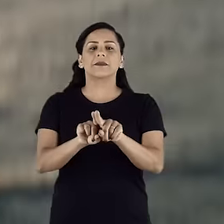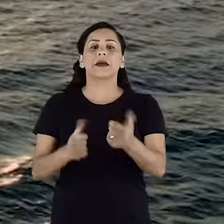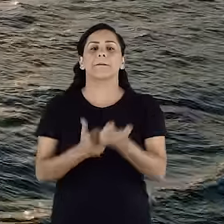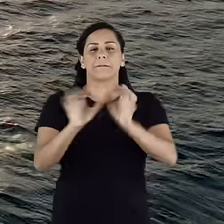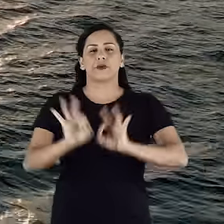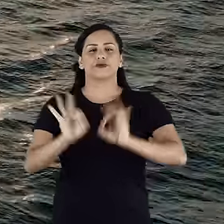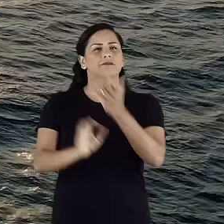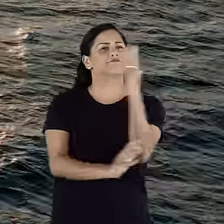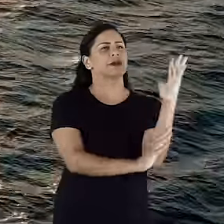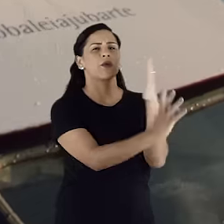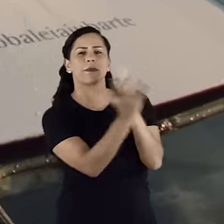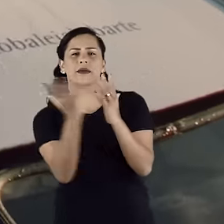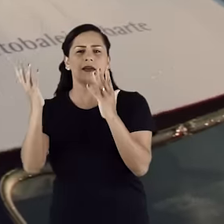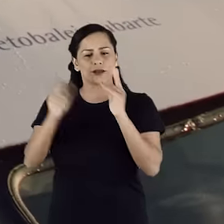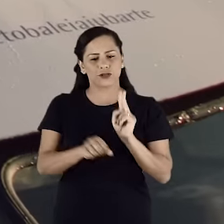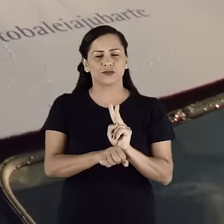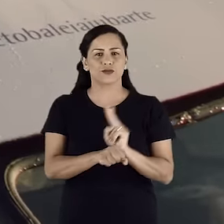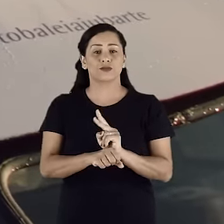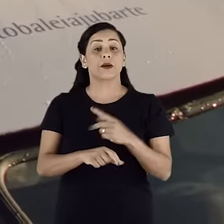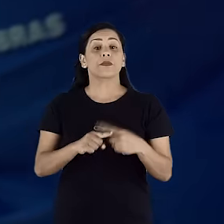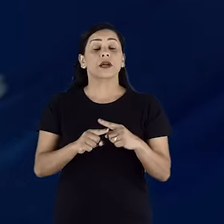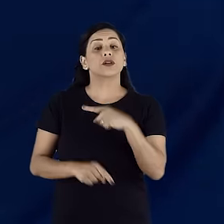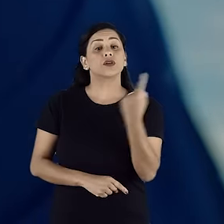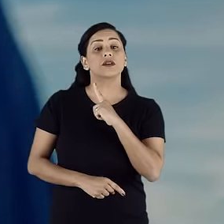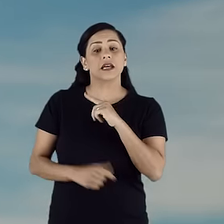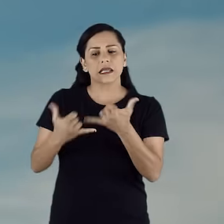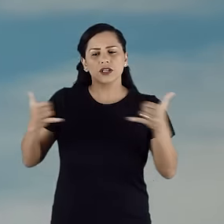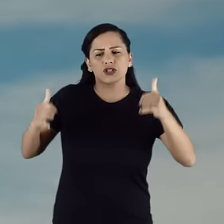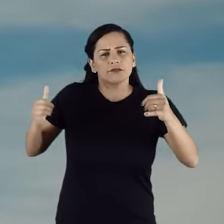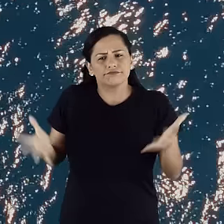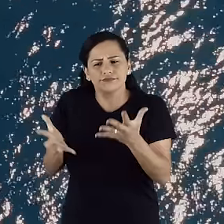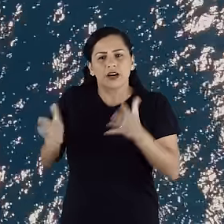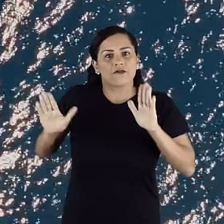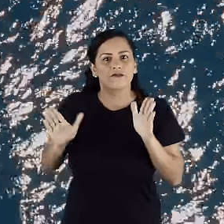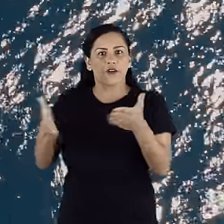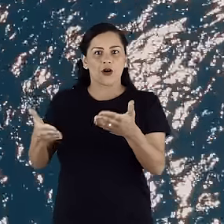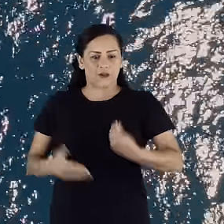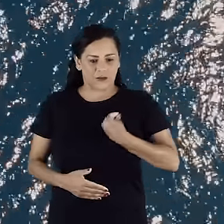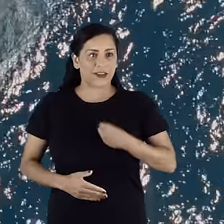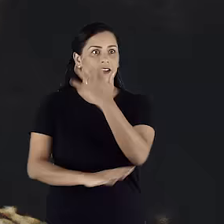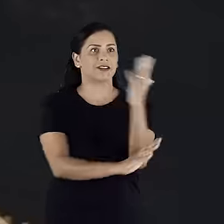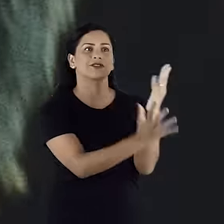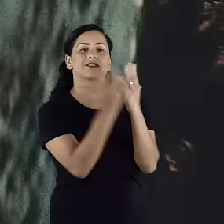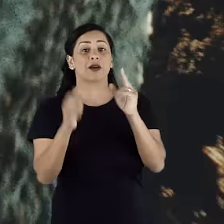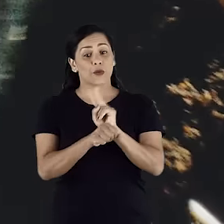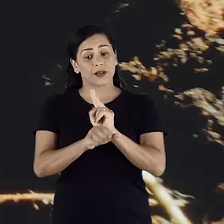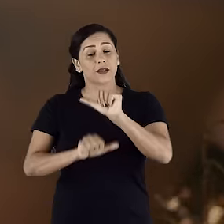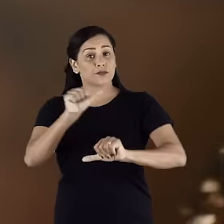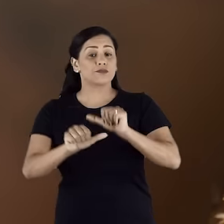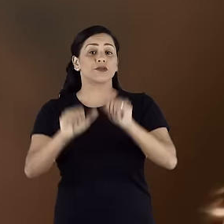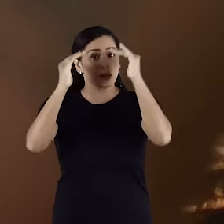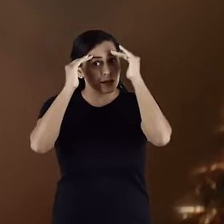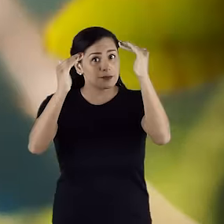projetos de conservação ambiental. Porque quando a gente direciona a energia para a biodiversidade, cuidado vira respeito ao